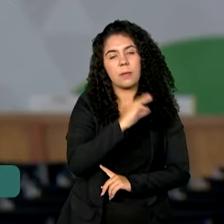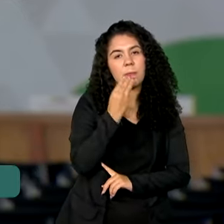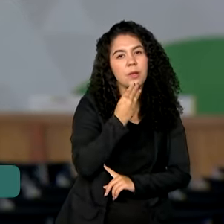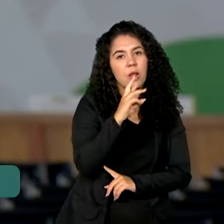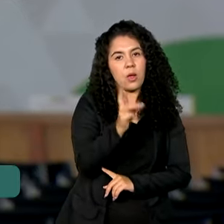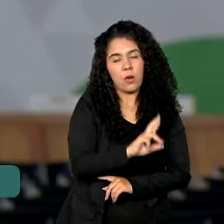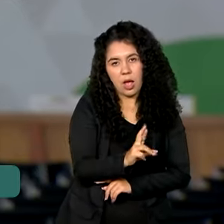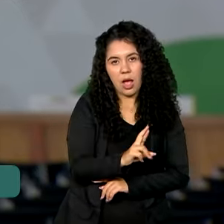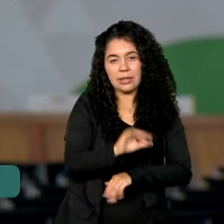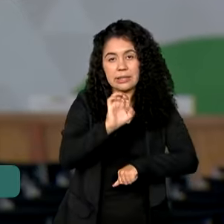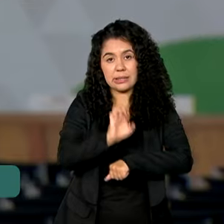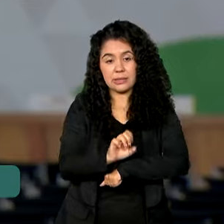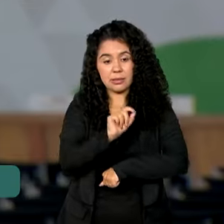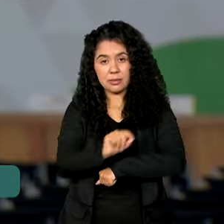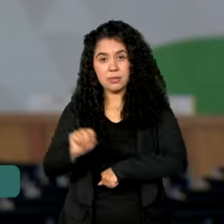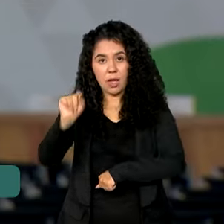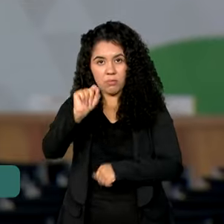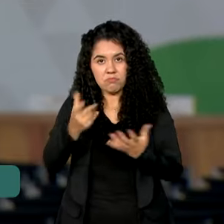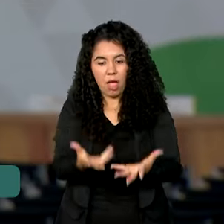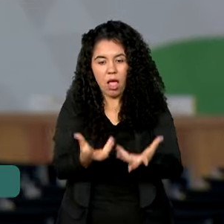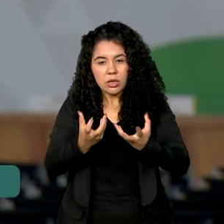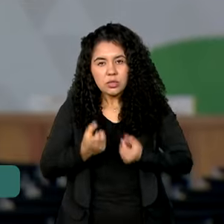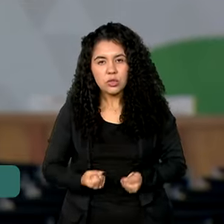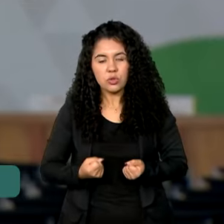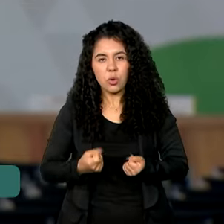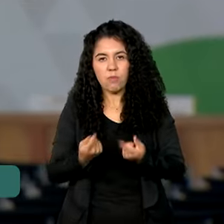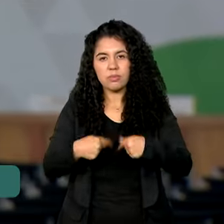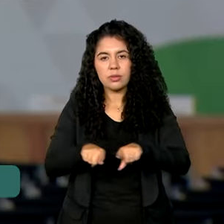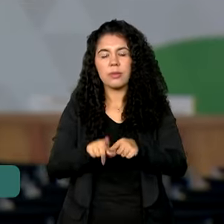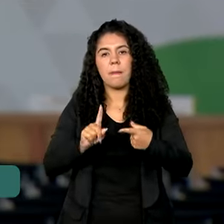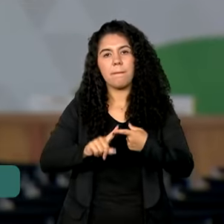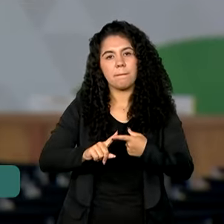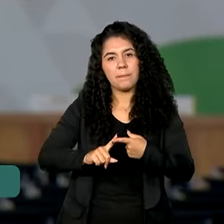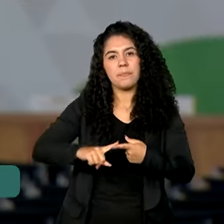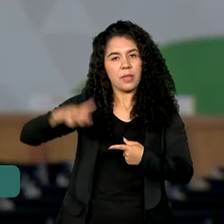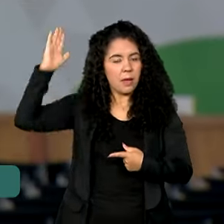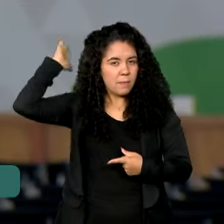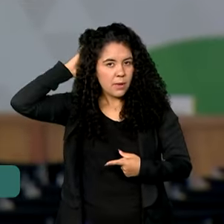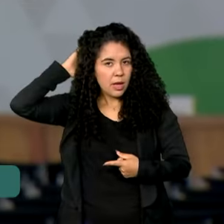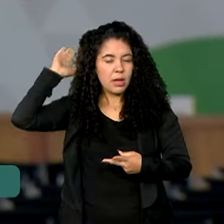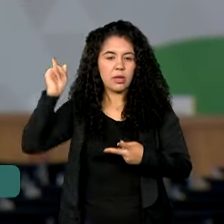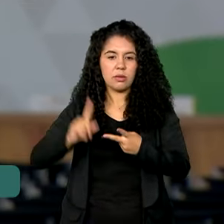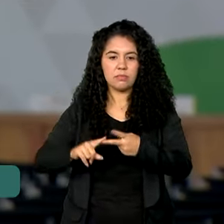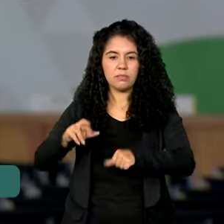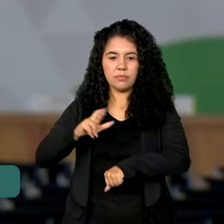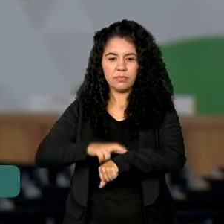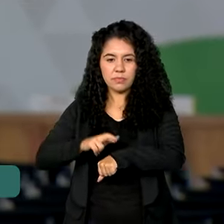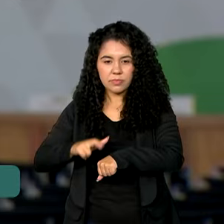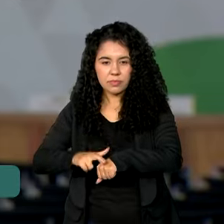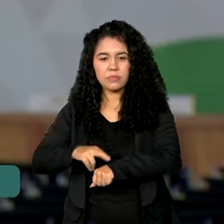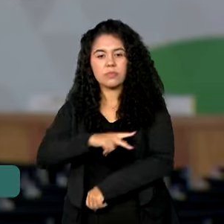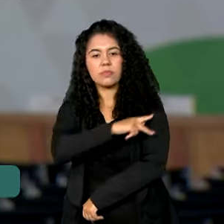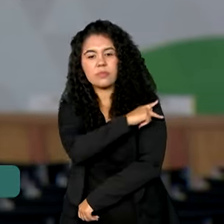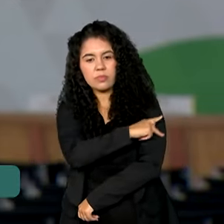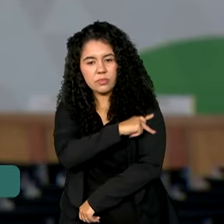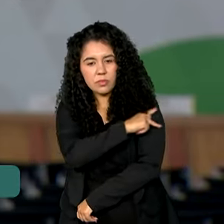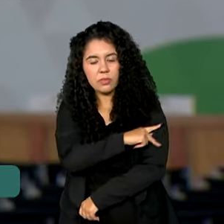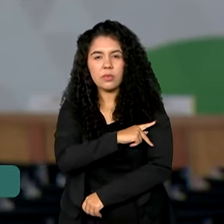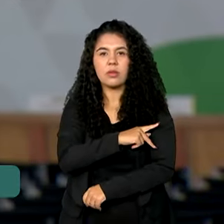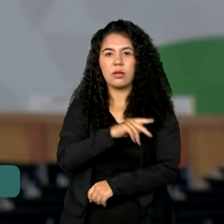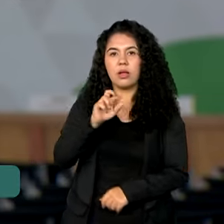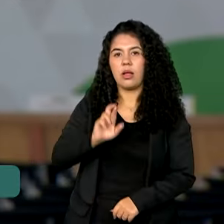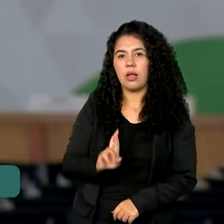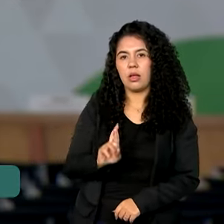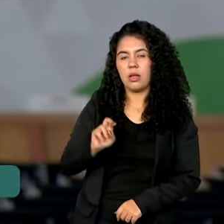estados que firmaram parcerias até o momento foram Pará, Rondônia, Ceará, Piauí, Rio Grande do